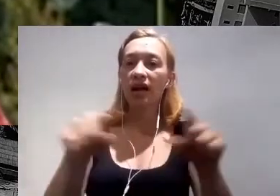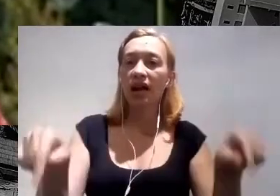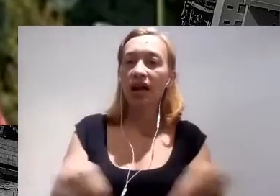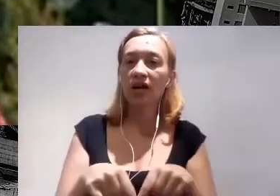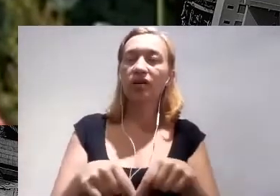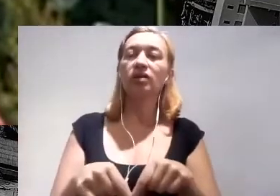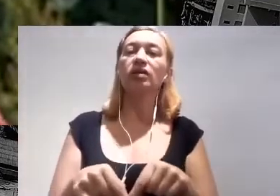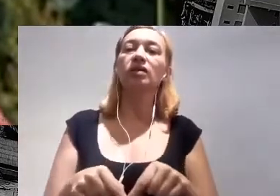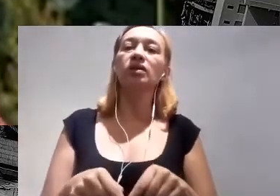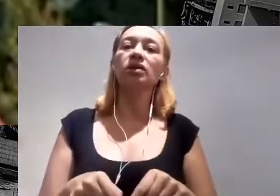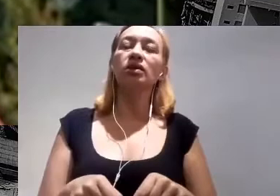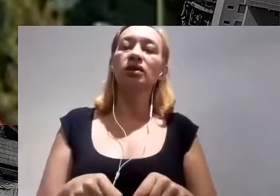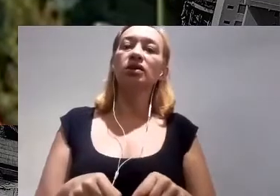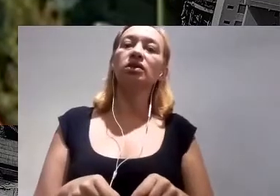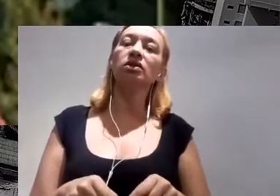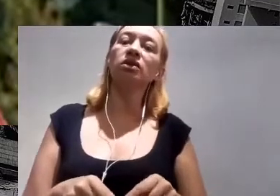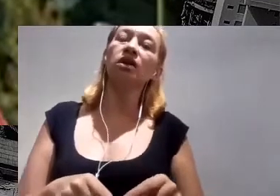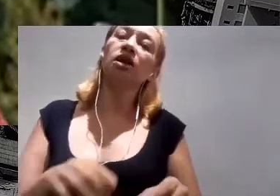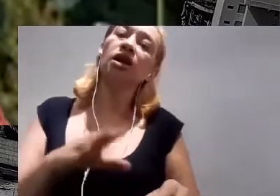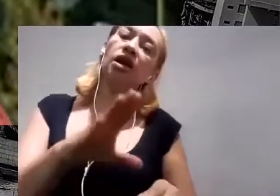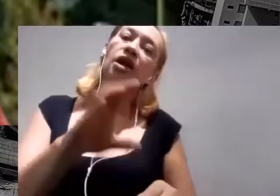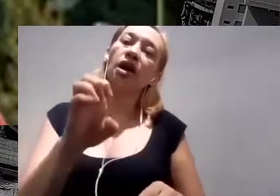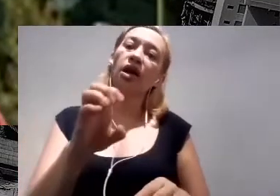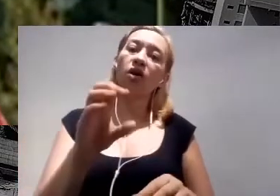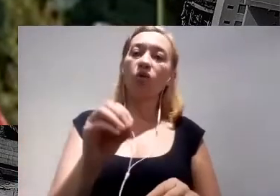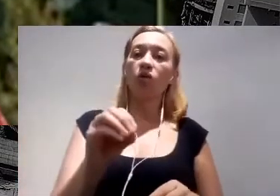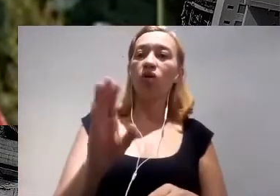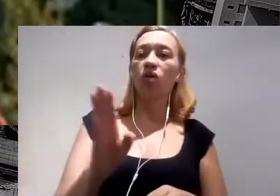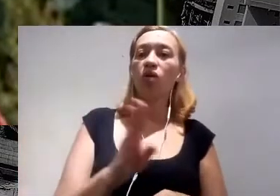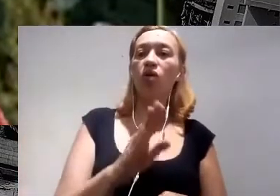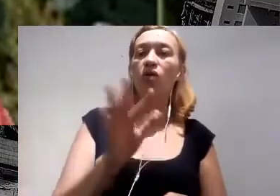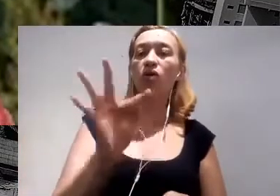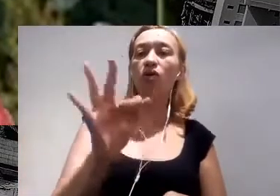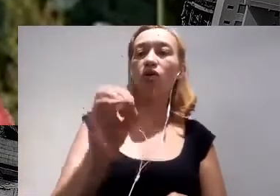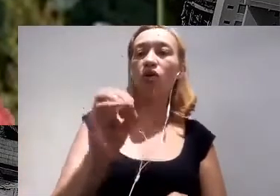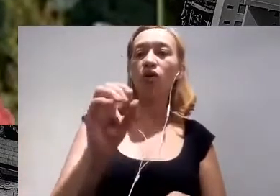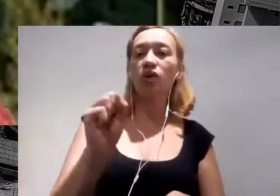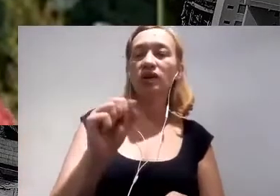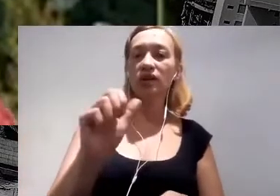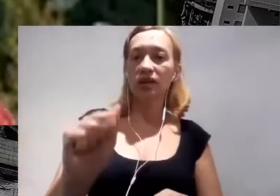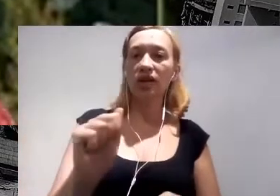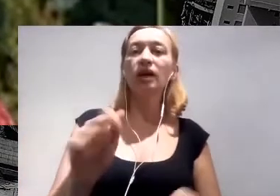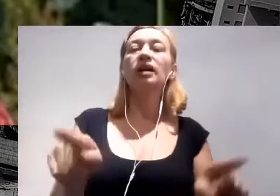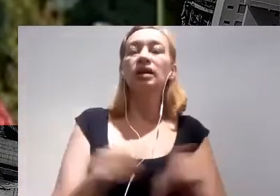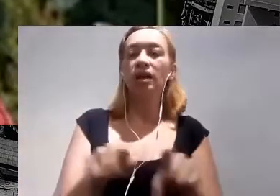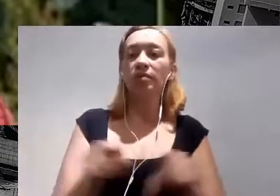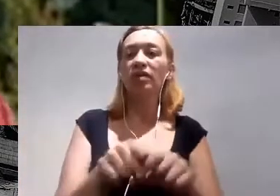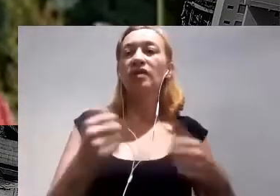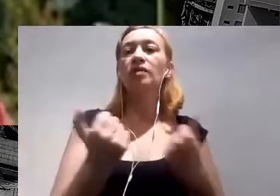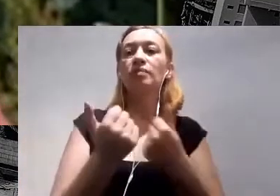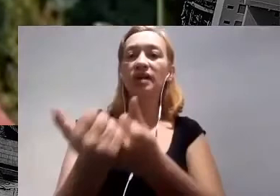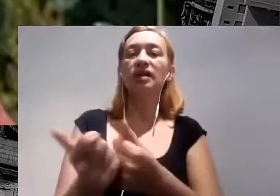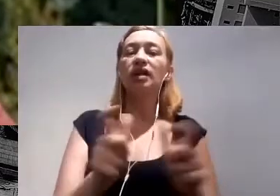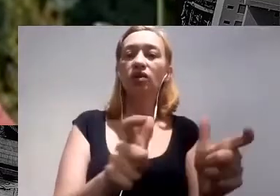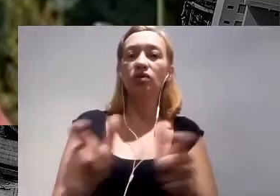propriedades rurais como medida de saneamento. Isso também fazendo parcerias locais. E tem uma parte aí